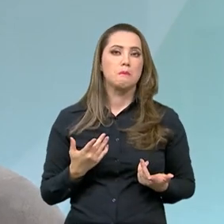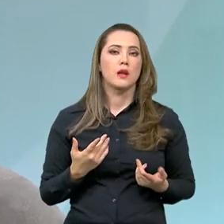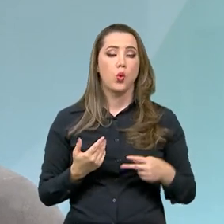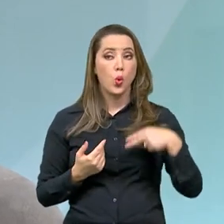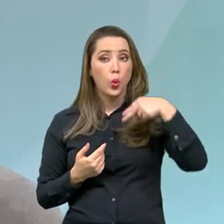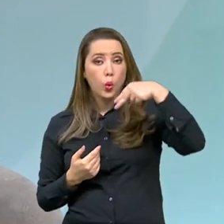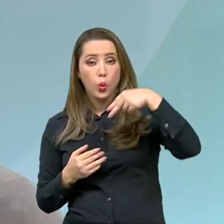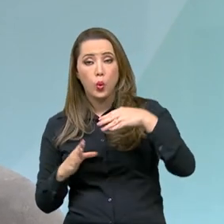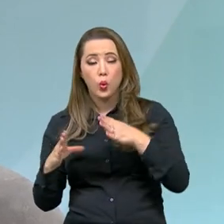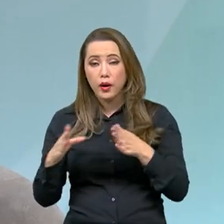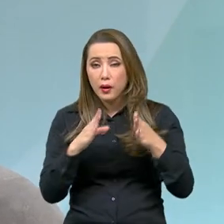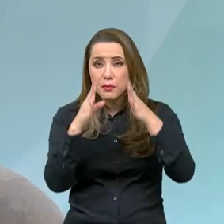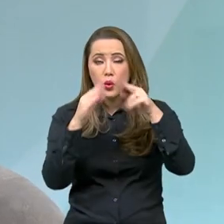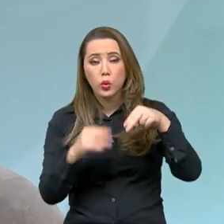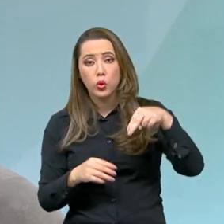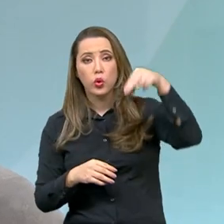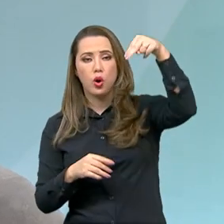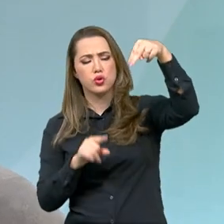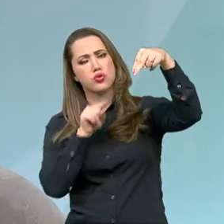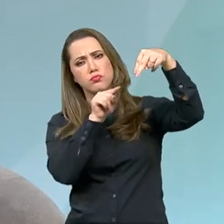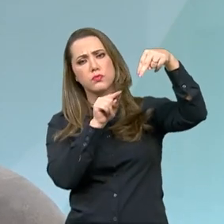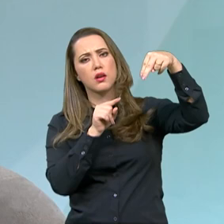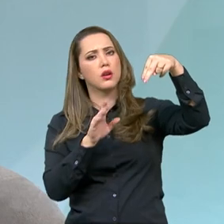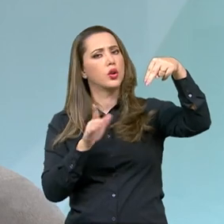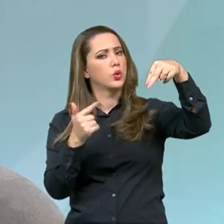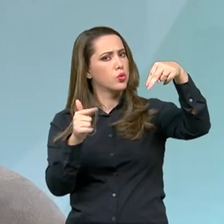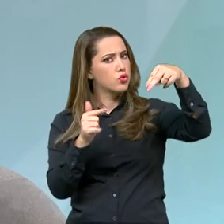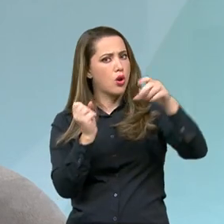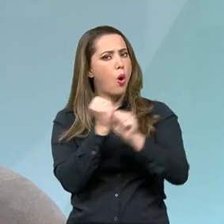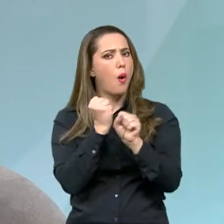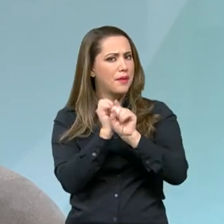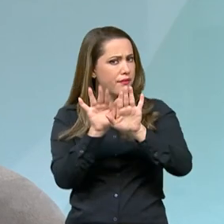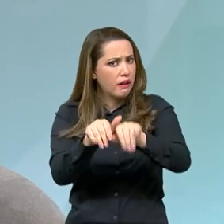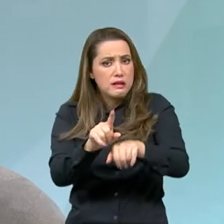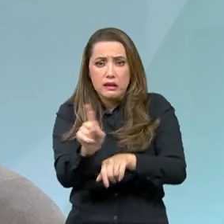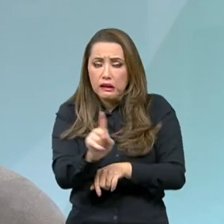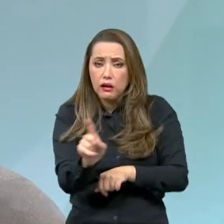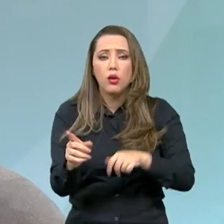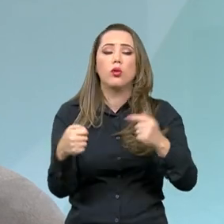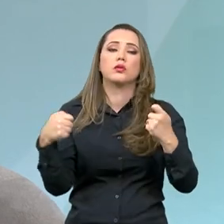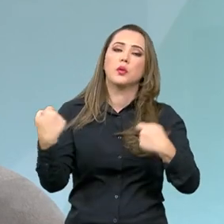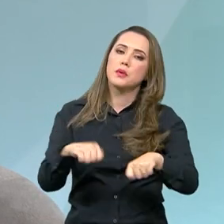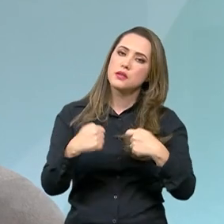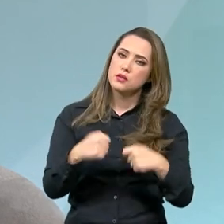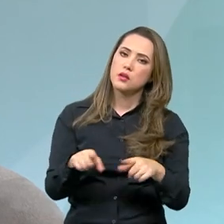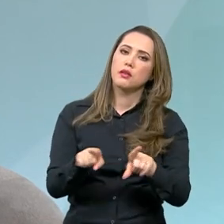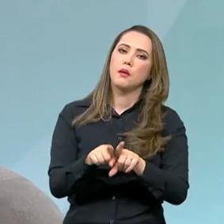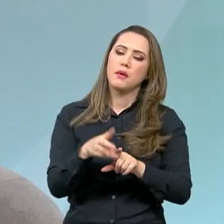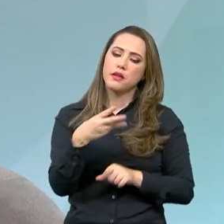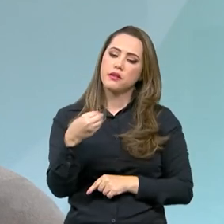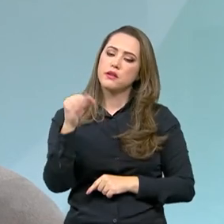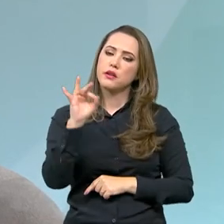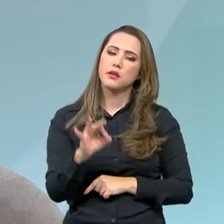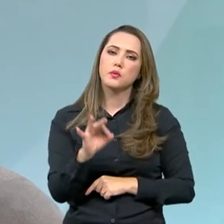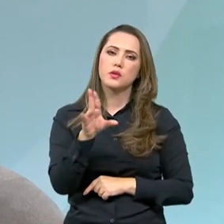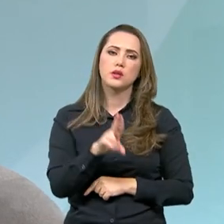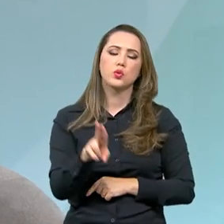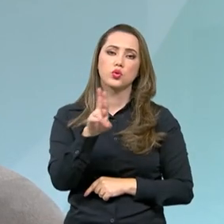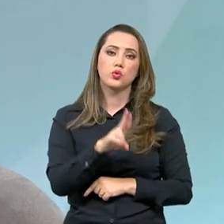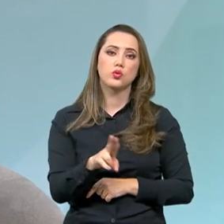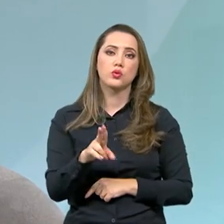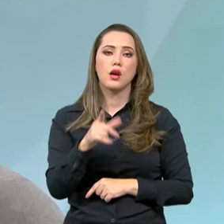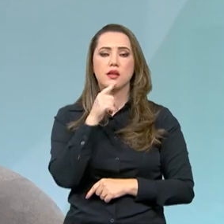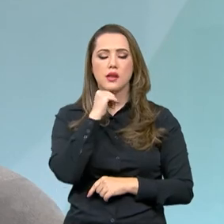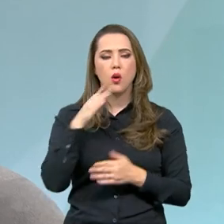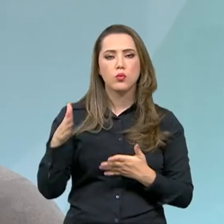situação diferente, ele não estava com as obras físicas concluídas ainda e ele também tinha 30% de operacionalidade. As